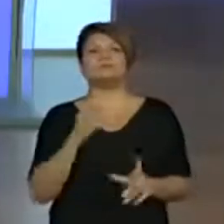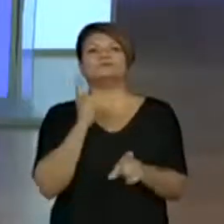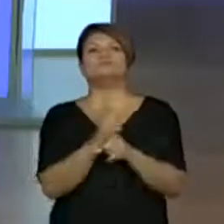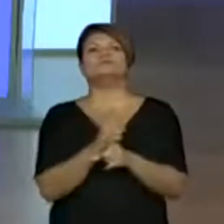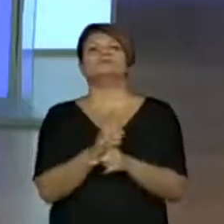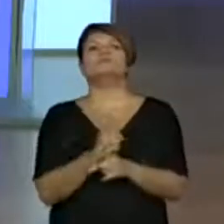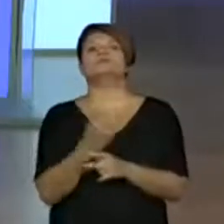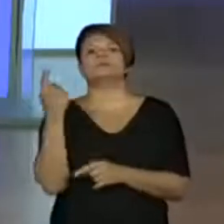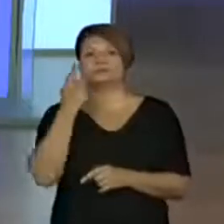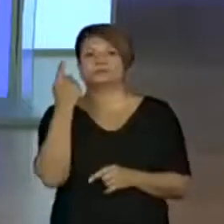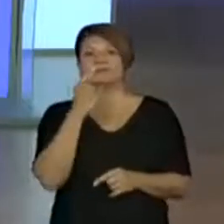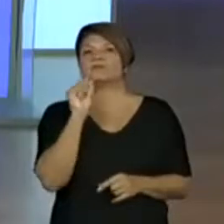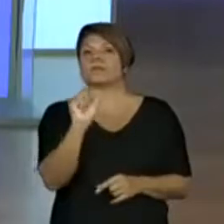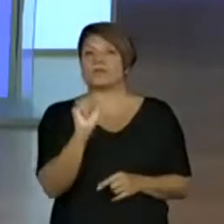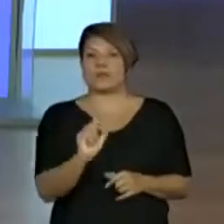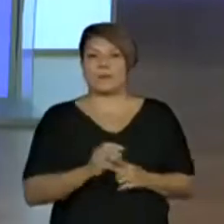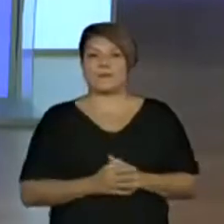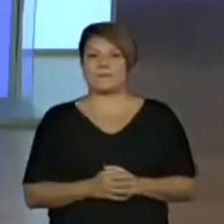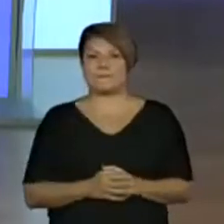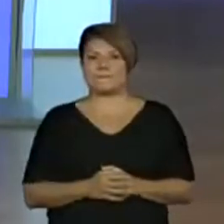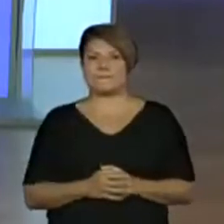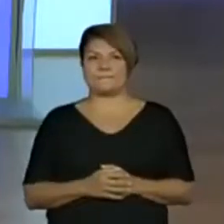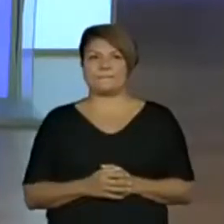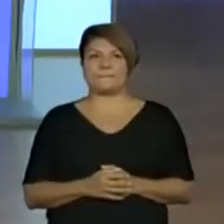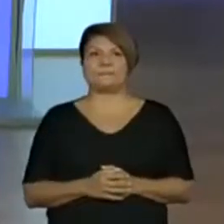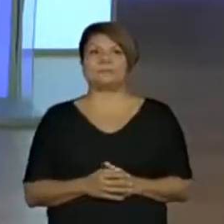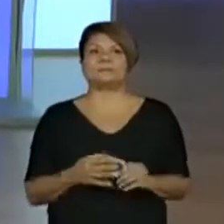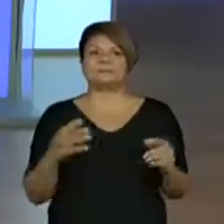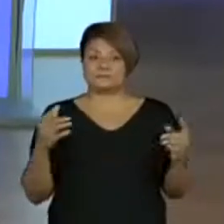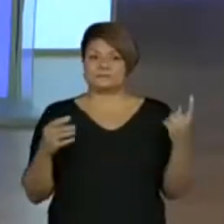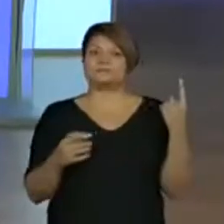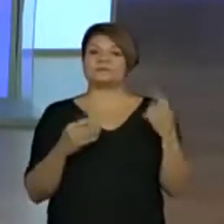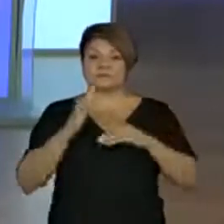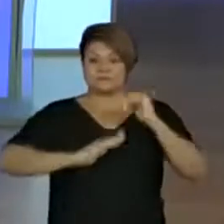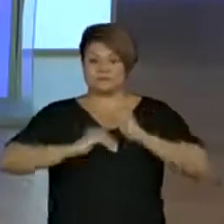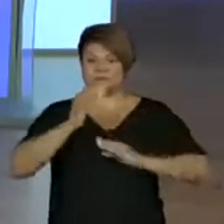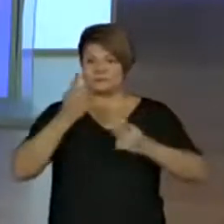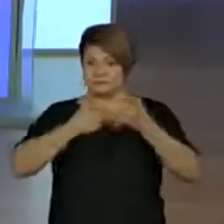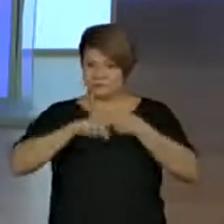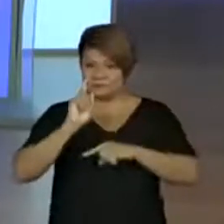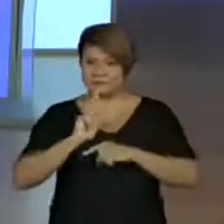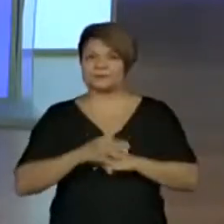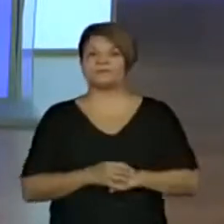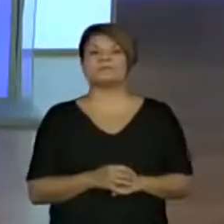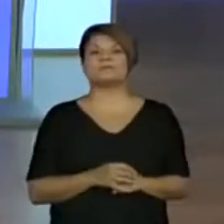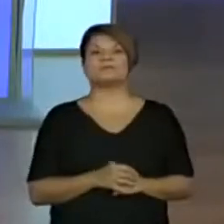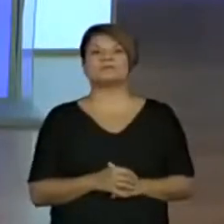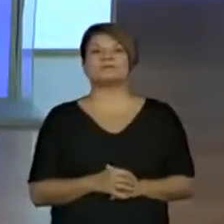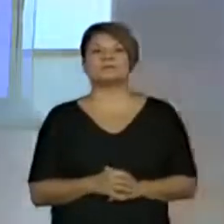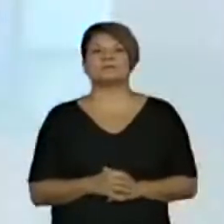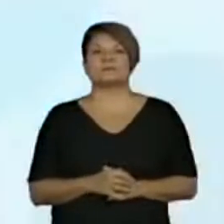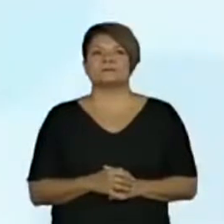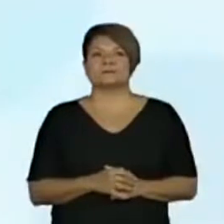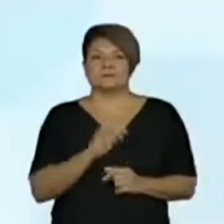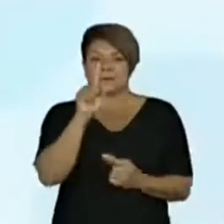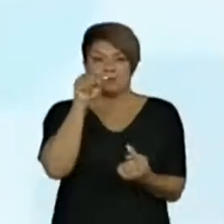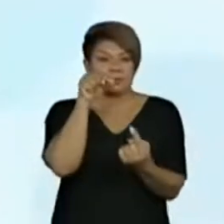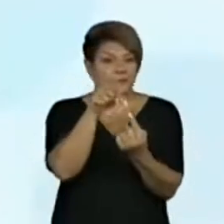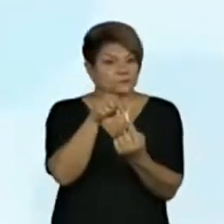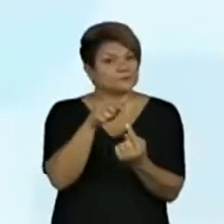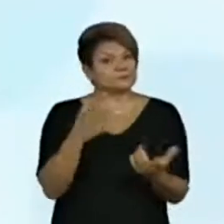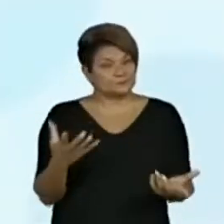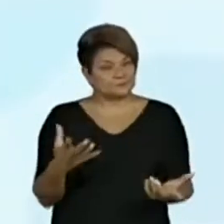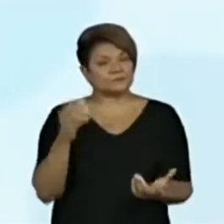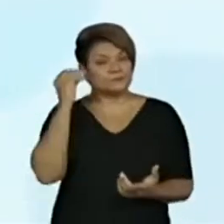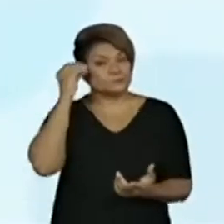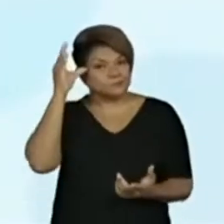o que vem. Passar para o nosso momento de qual habilidade, professores que estão acompanhando. Objeto de conhecimento